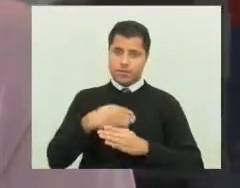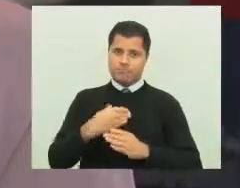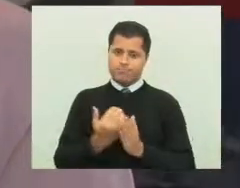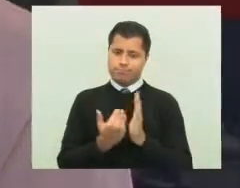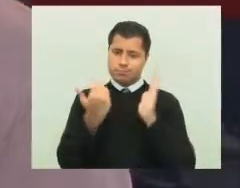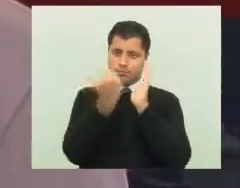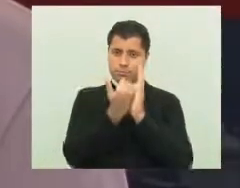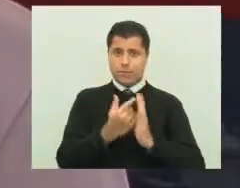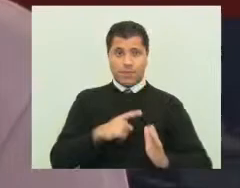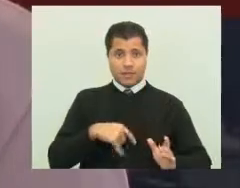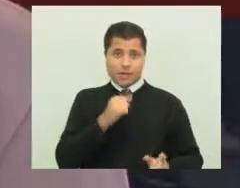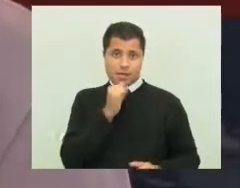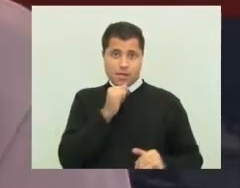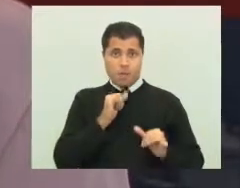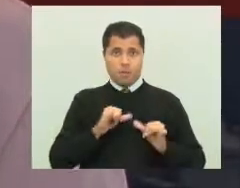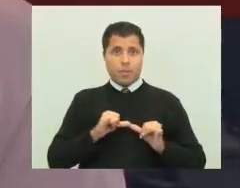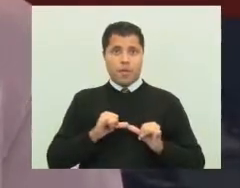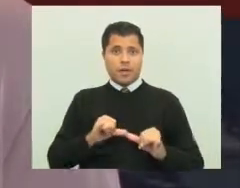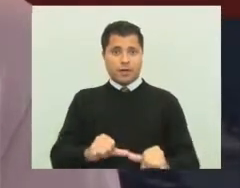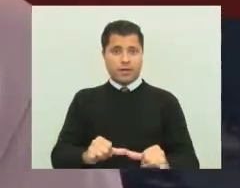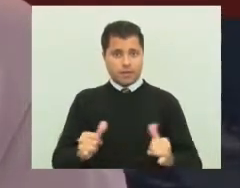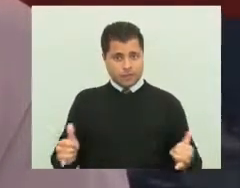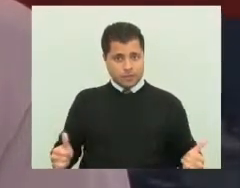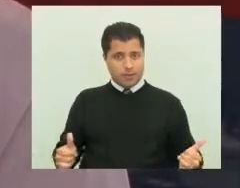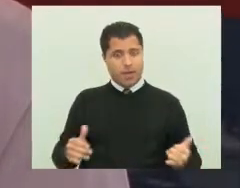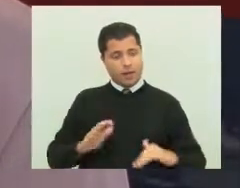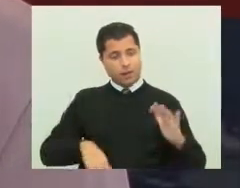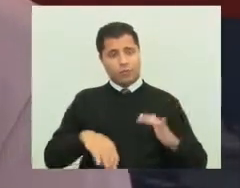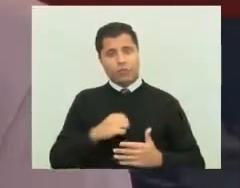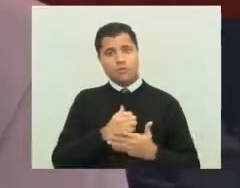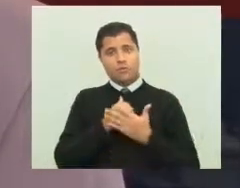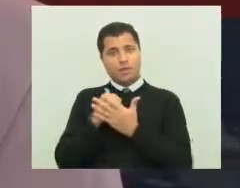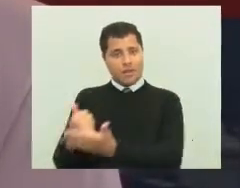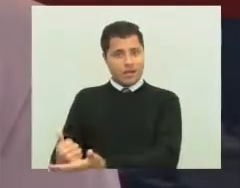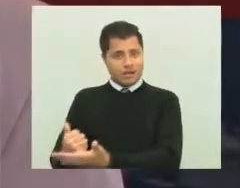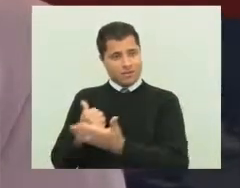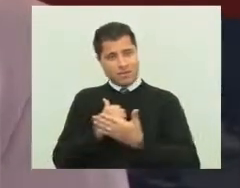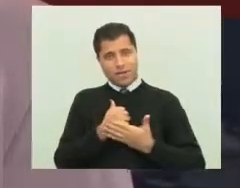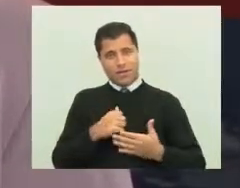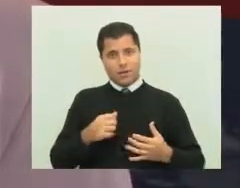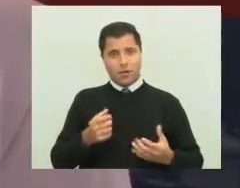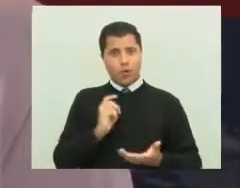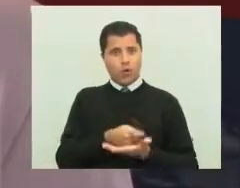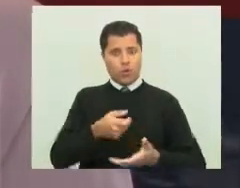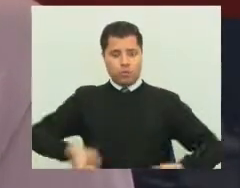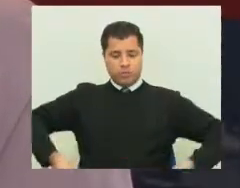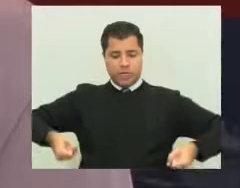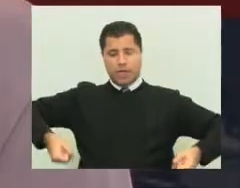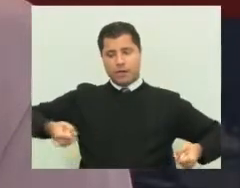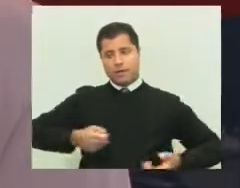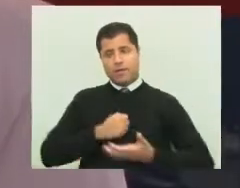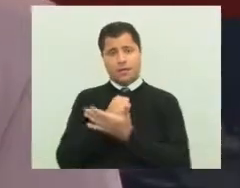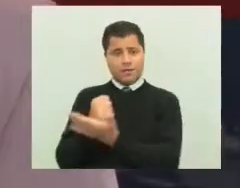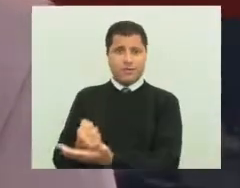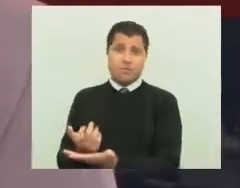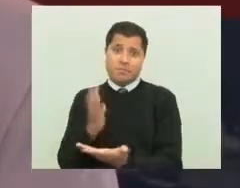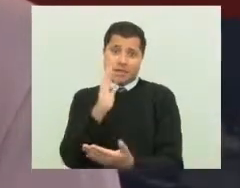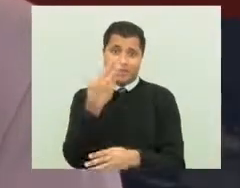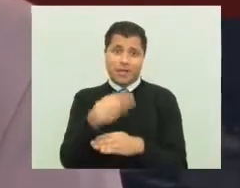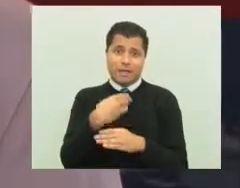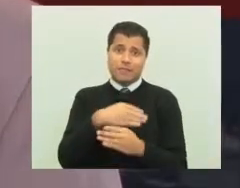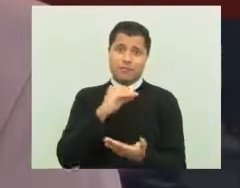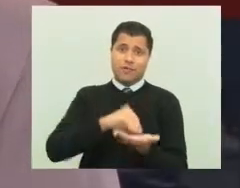supermercados um pessoal que trabalha, que entrega compras e que acaba tendo a falta do táxi mesmo, na região do